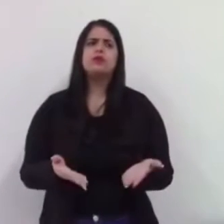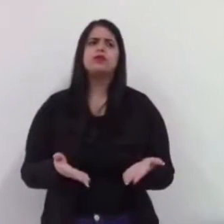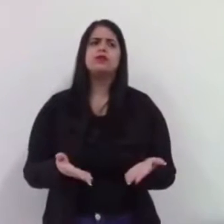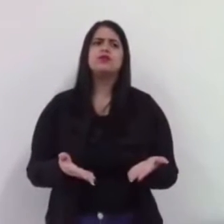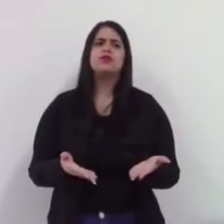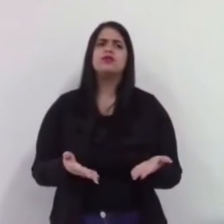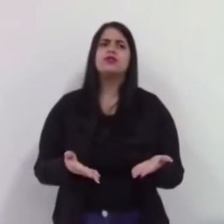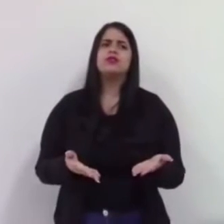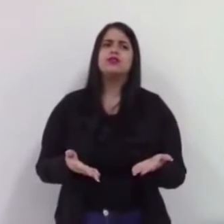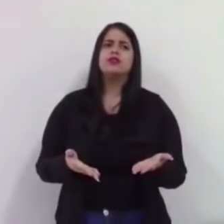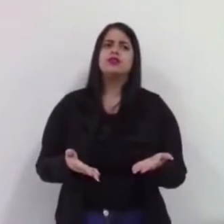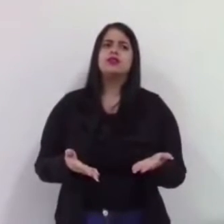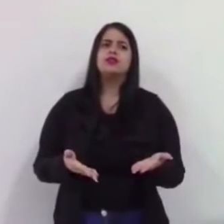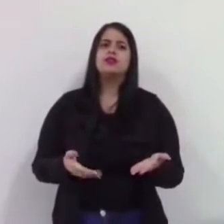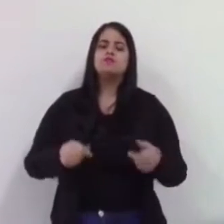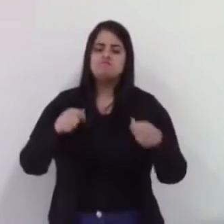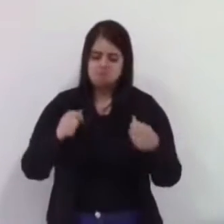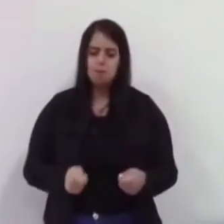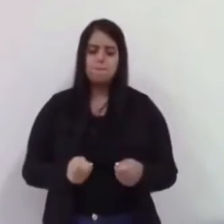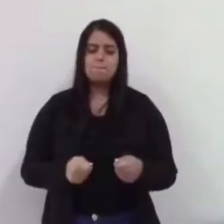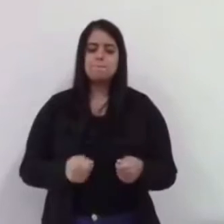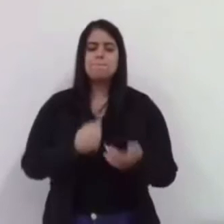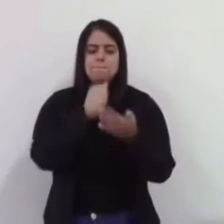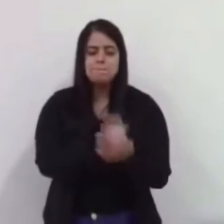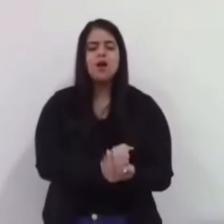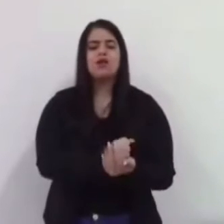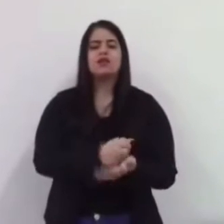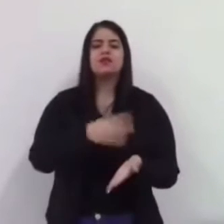o secretário. Estou falando, está certo.